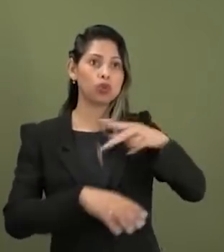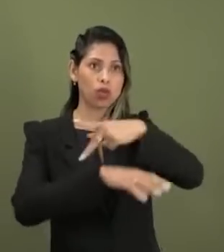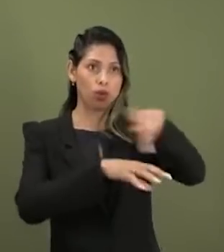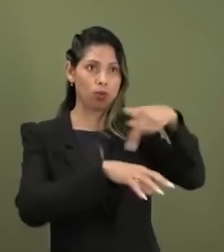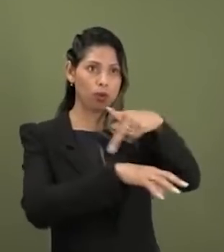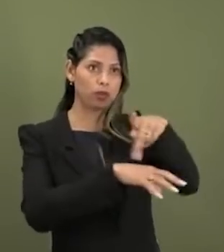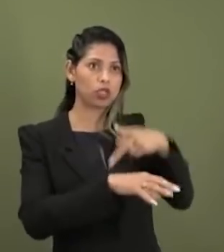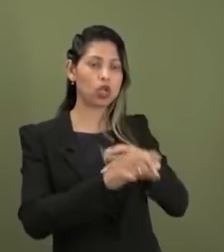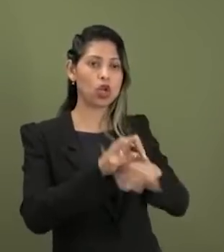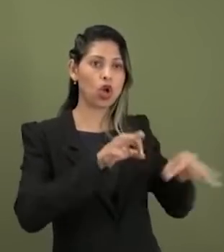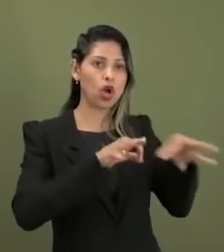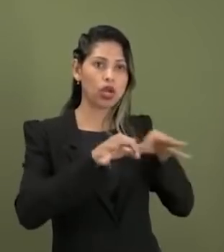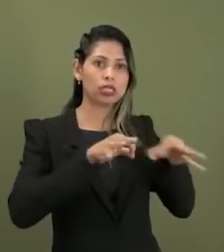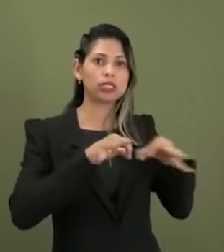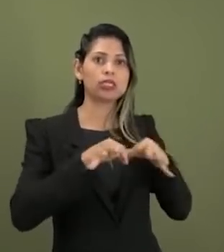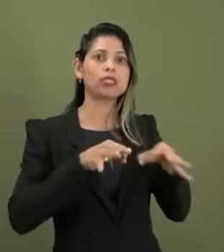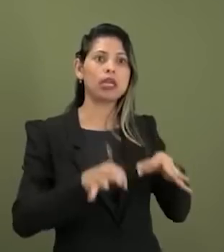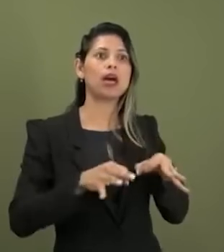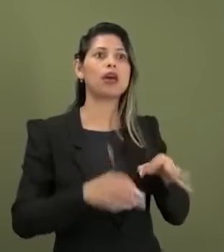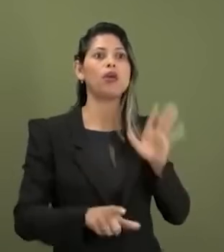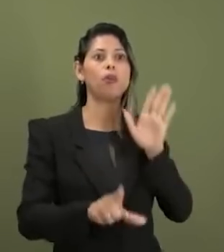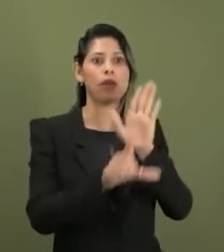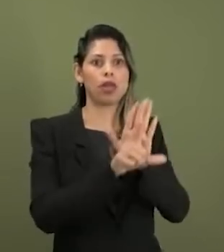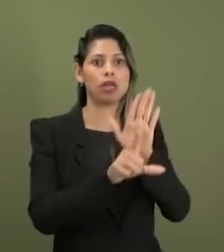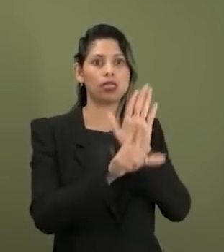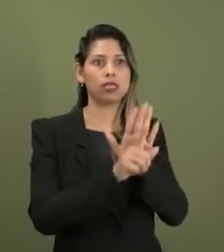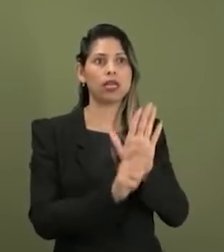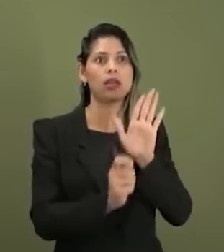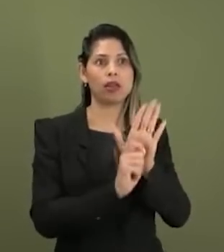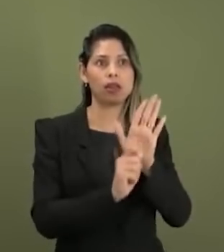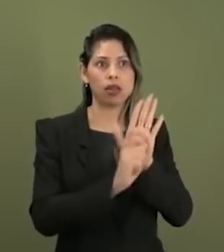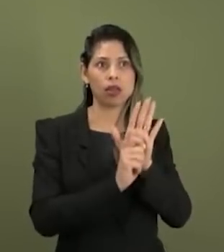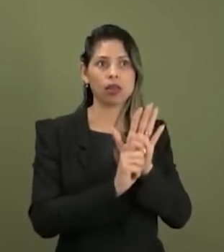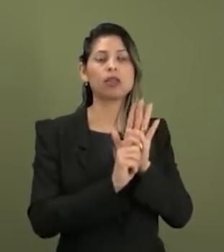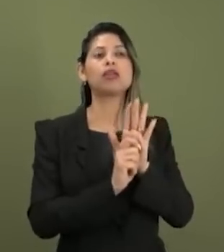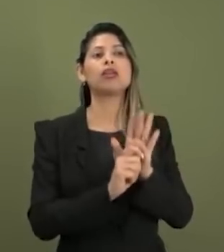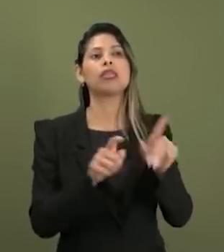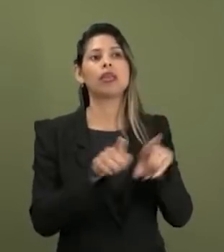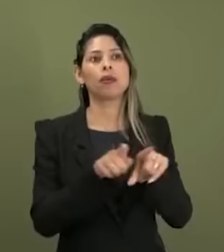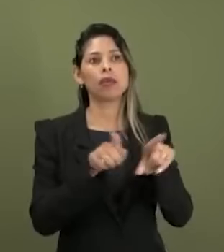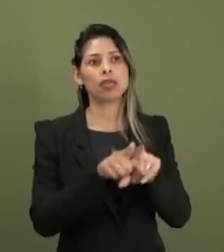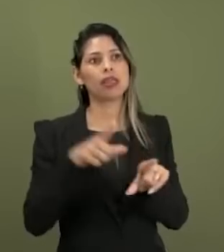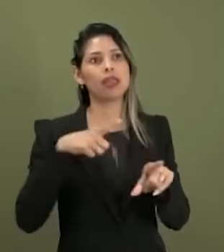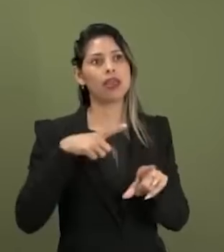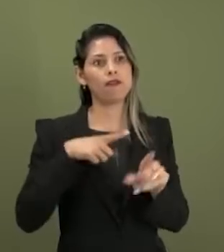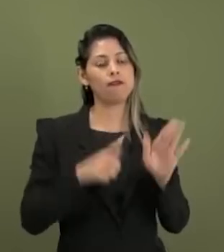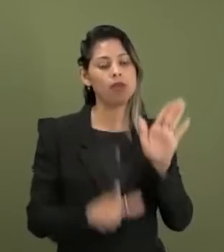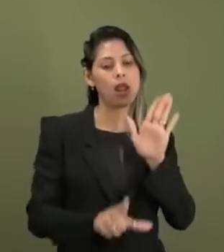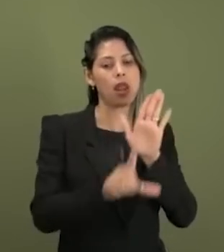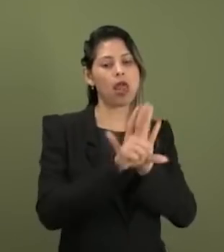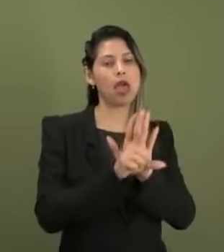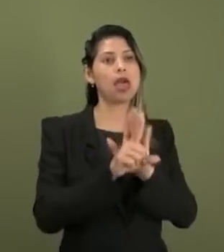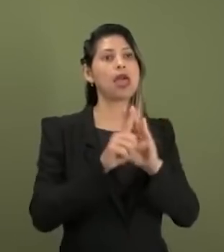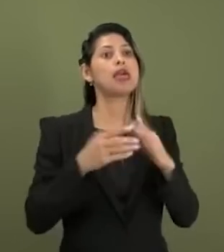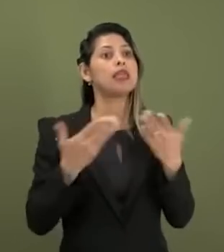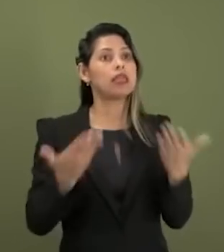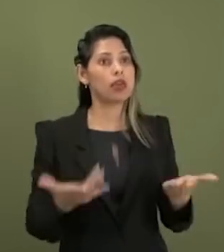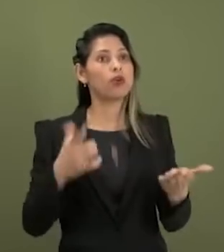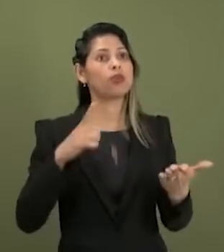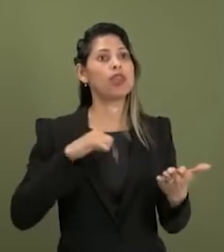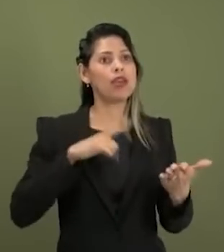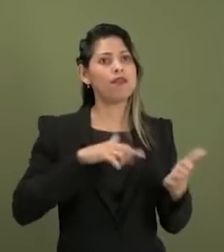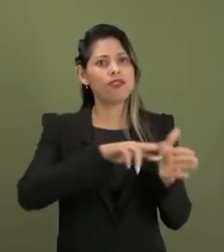legalização e o fizeram com discussão política, através de lei, permitindo, então, uma cadeia